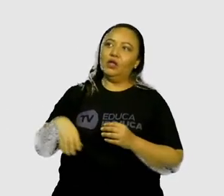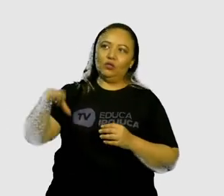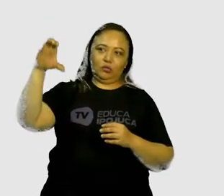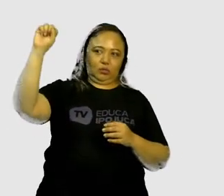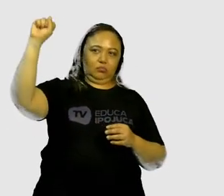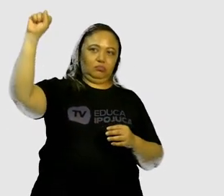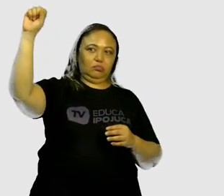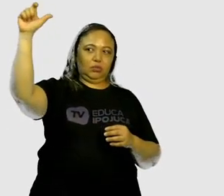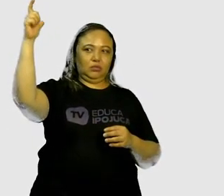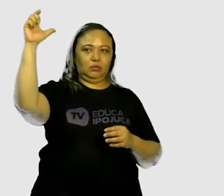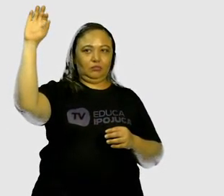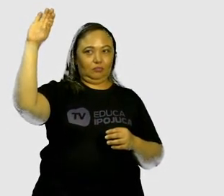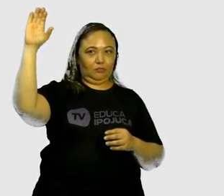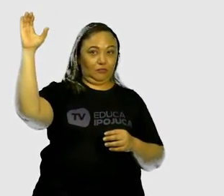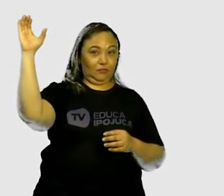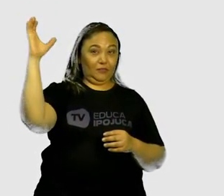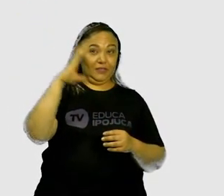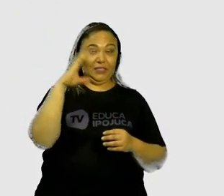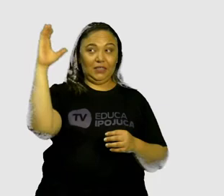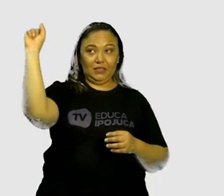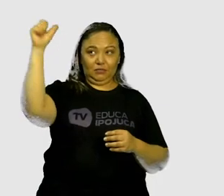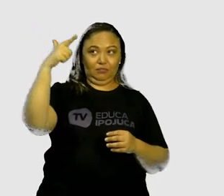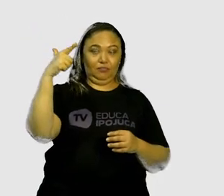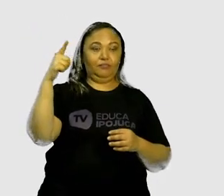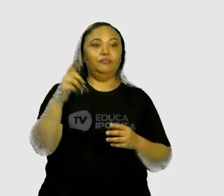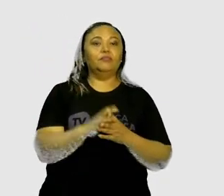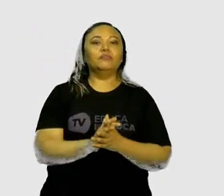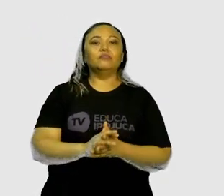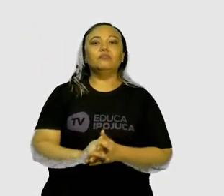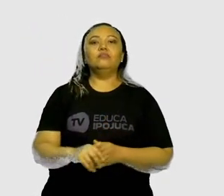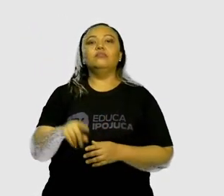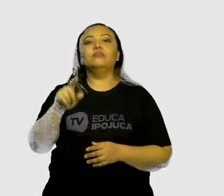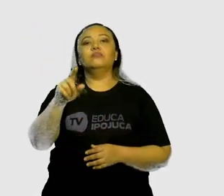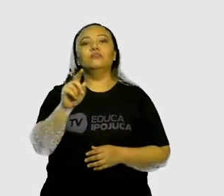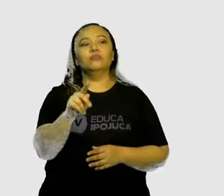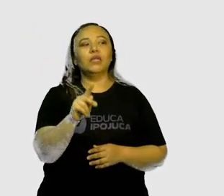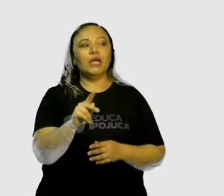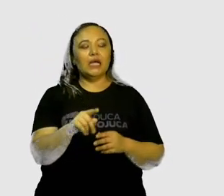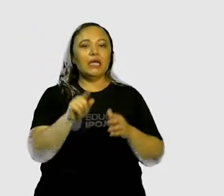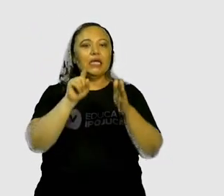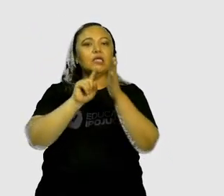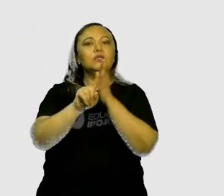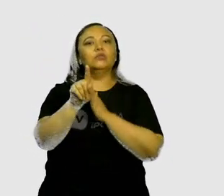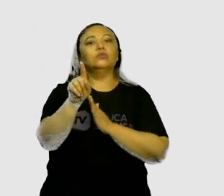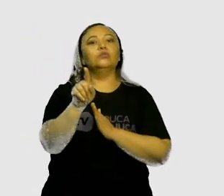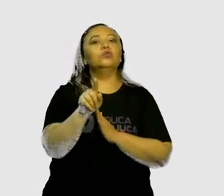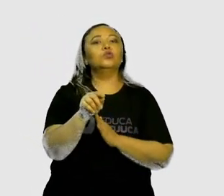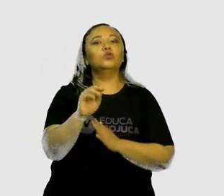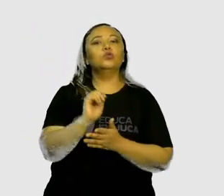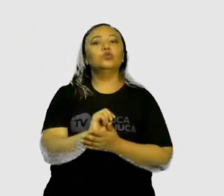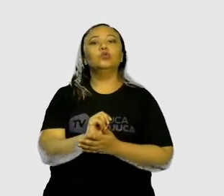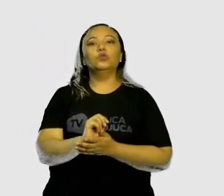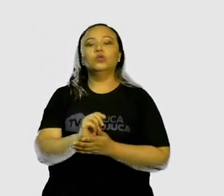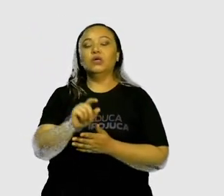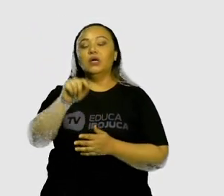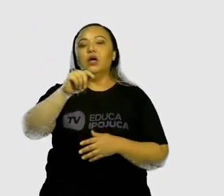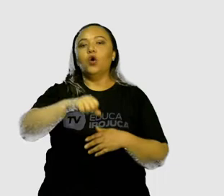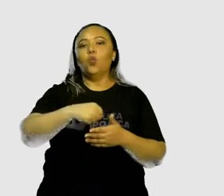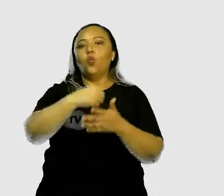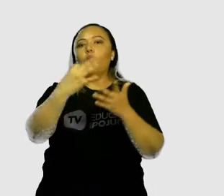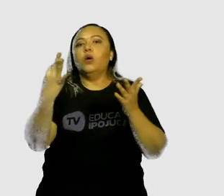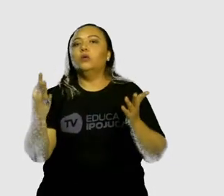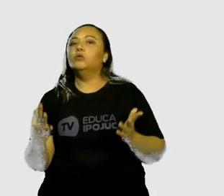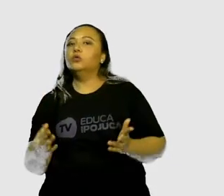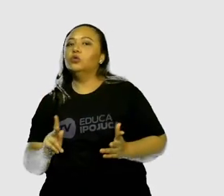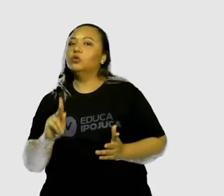foi colhida no verão. Segunda pergunta. Quantos quilogramas de frutas não foram colhidas no